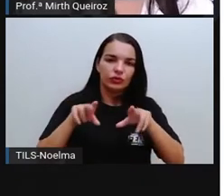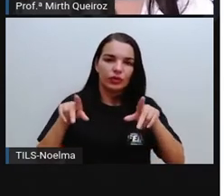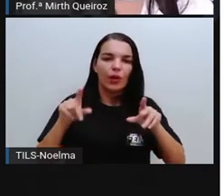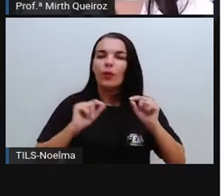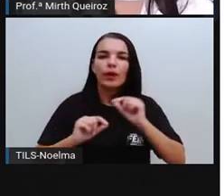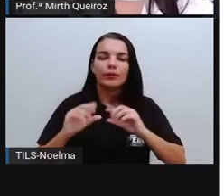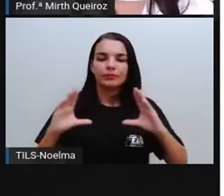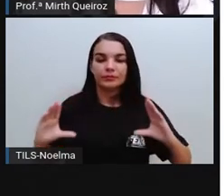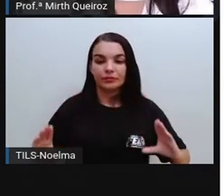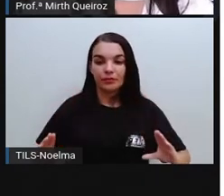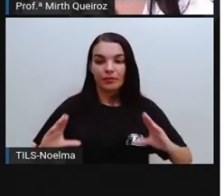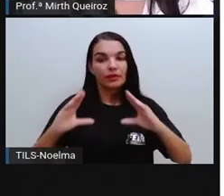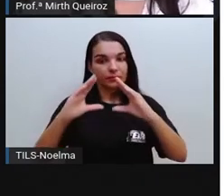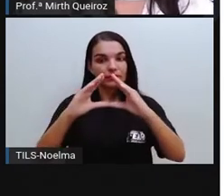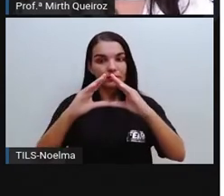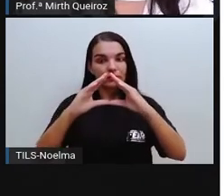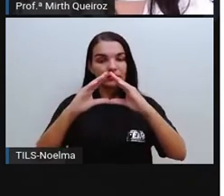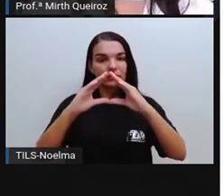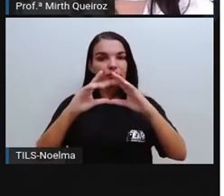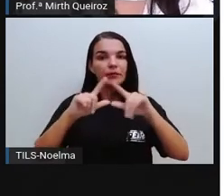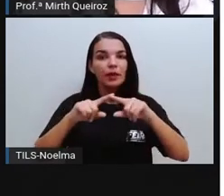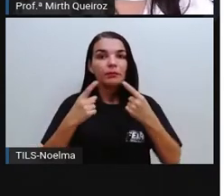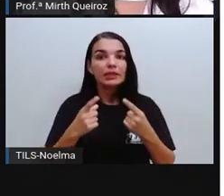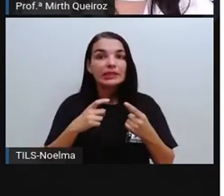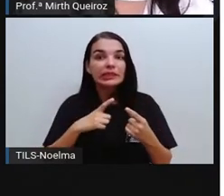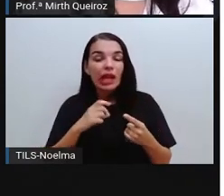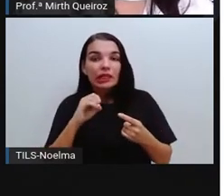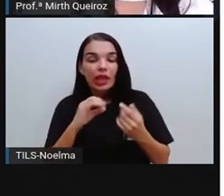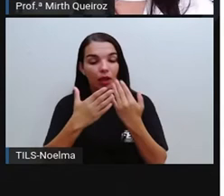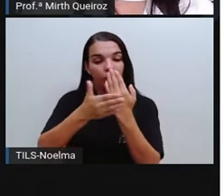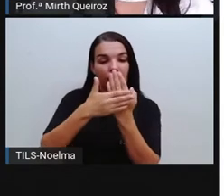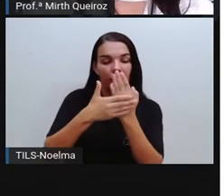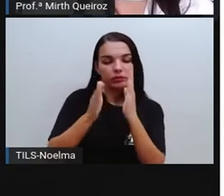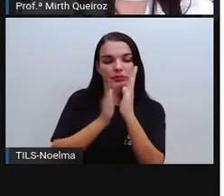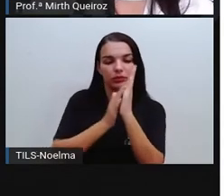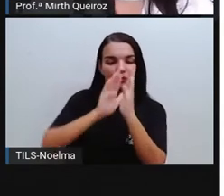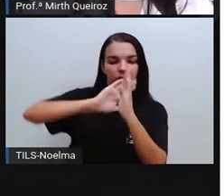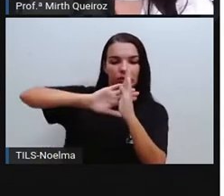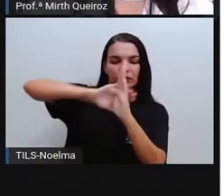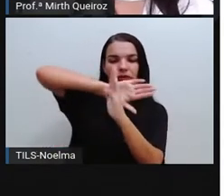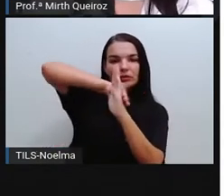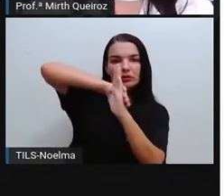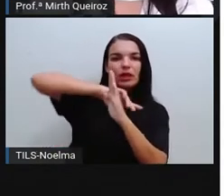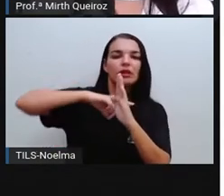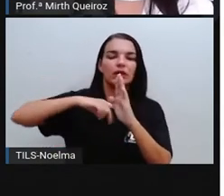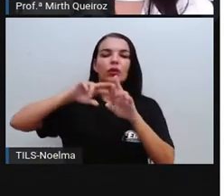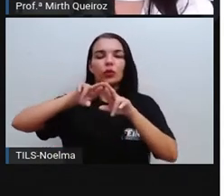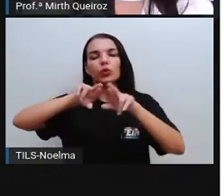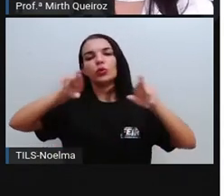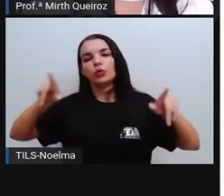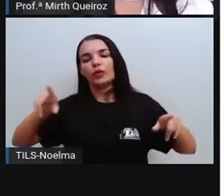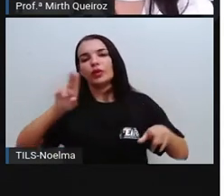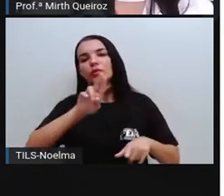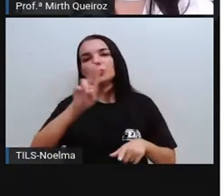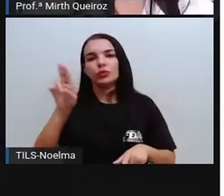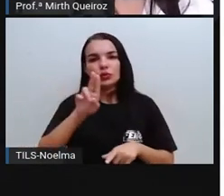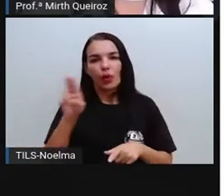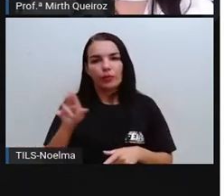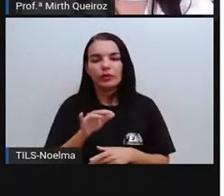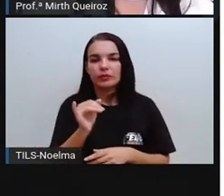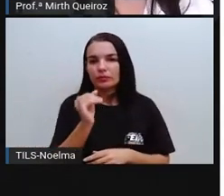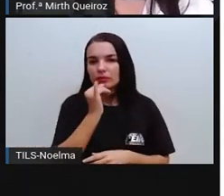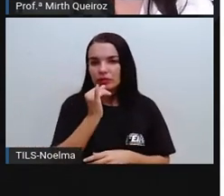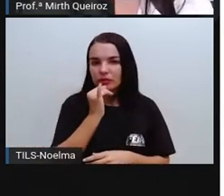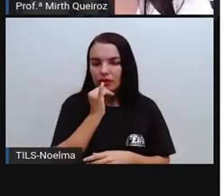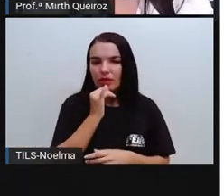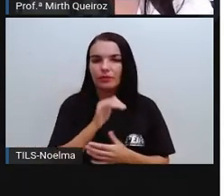pirâmide, né? Agora, a depender da quantidade de lados da sua base, aí vai recebendo nomes diferentes. Por exemplo, a